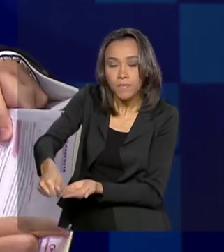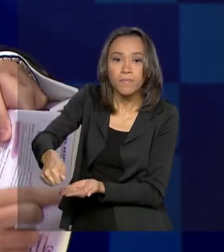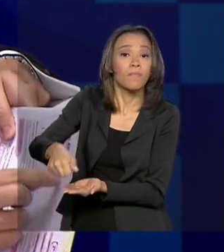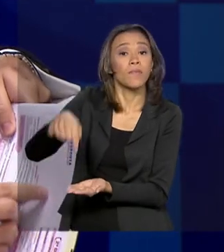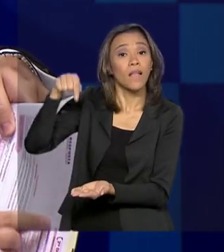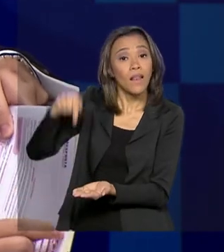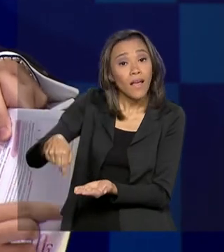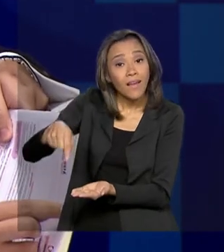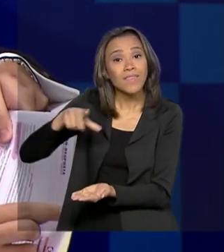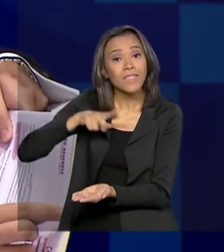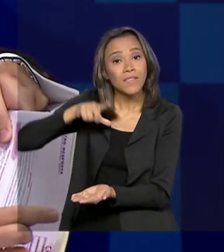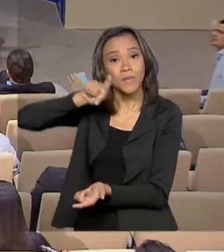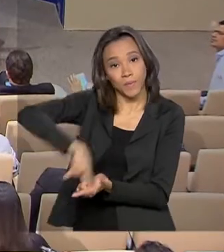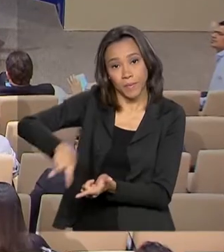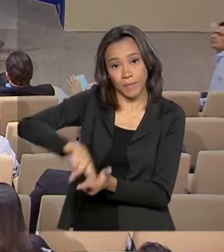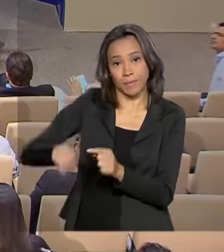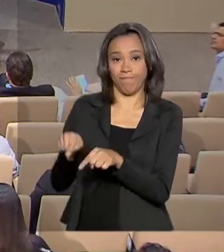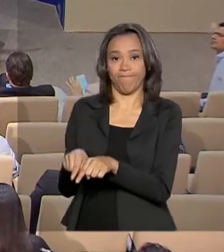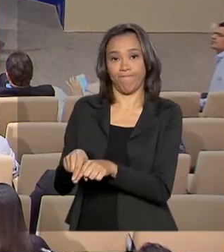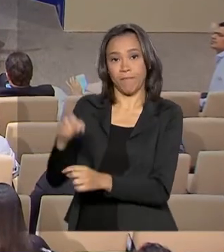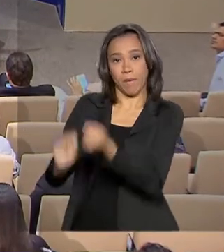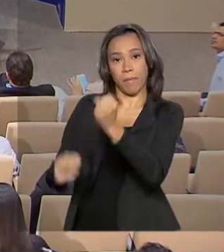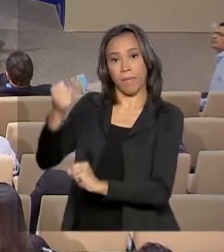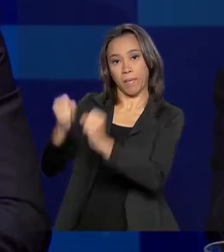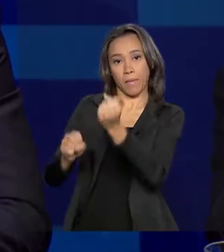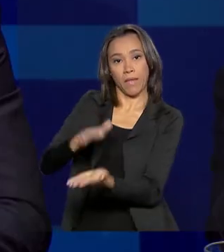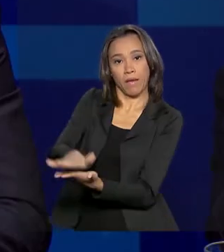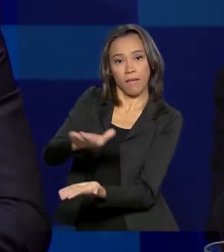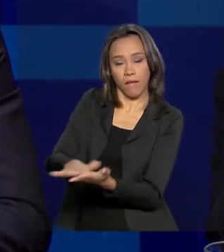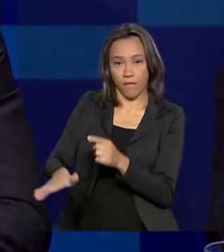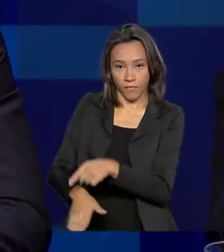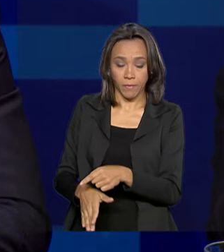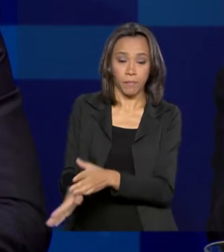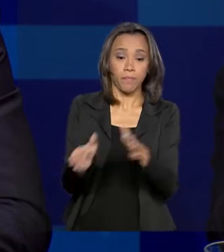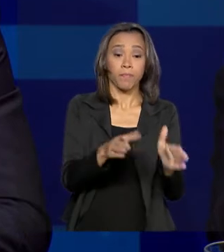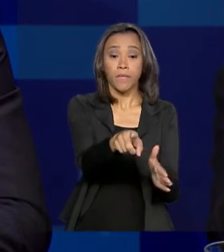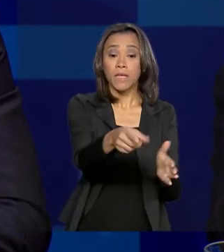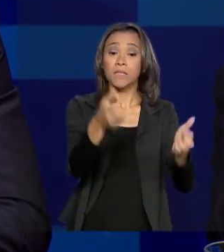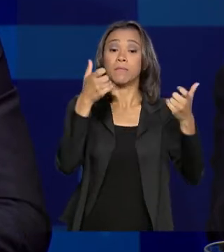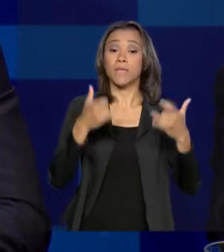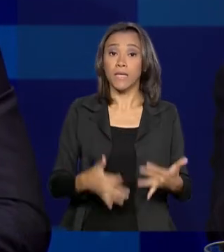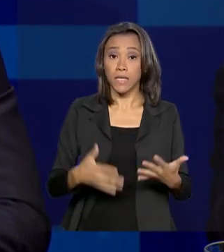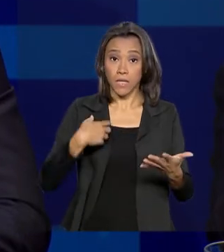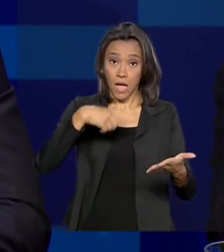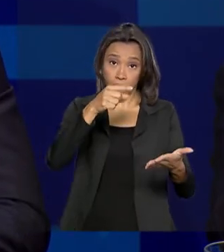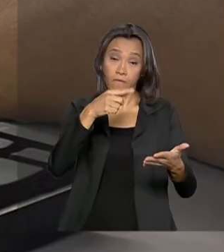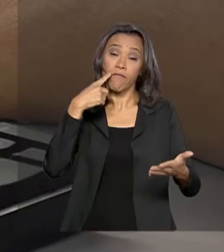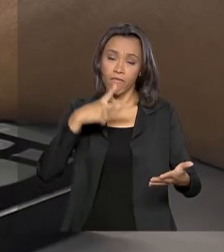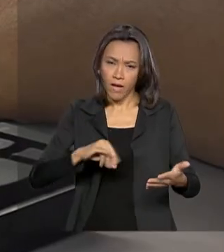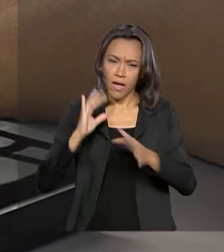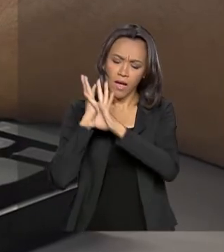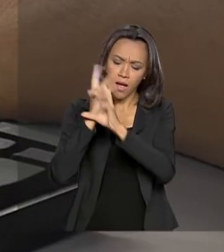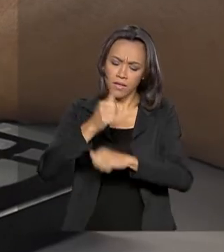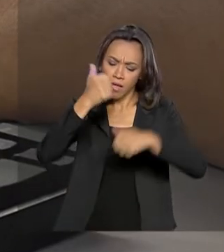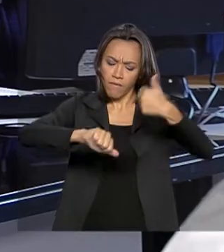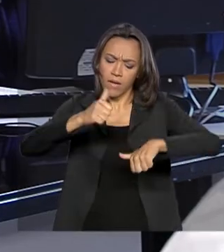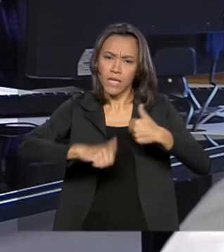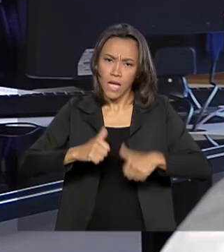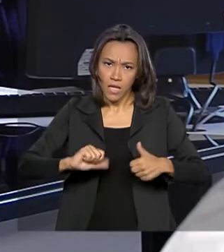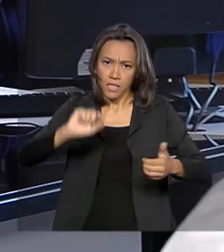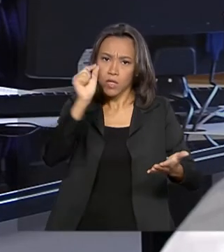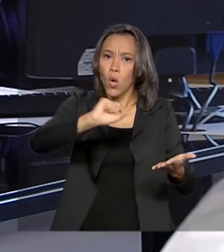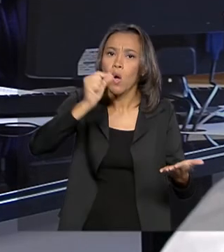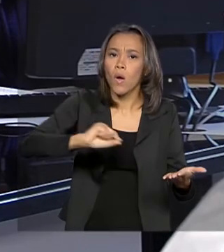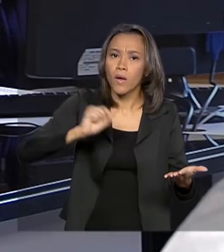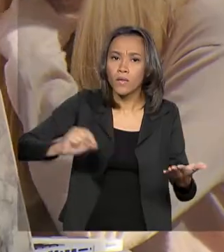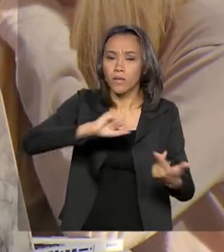ocorreram essas inconsistências. Segundo o presidente do Inep, o processo de correção do Enem será reavaliado. A expectativa é que com